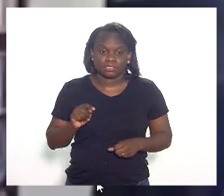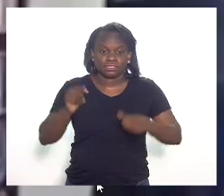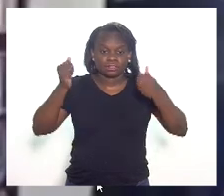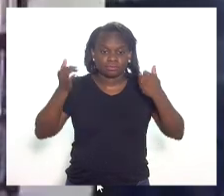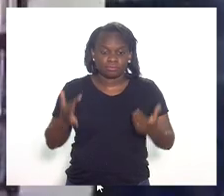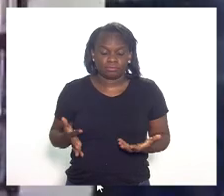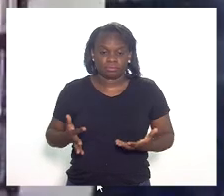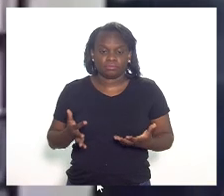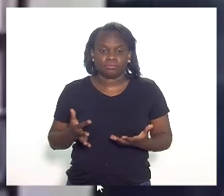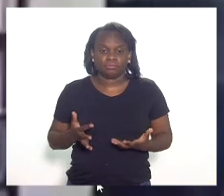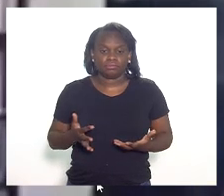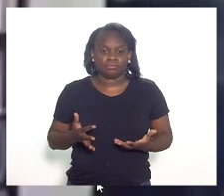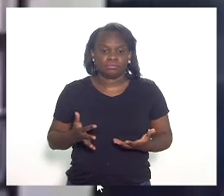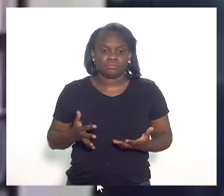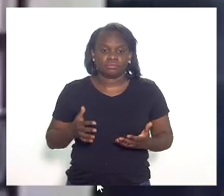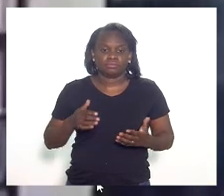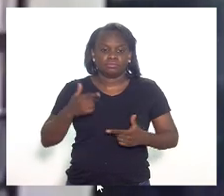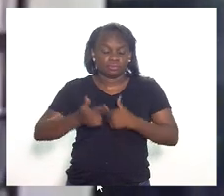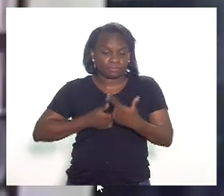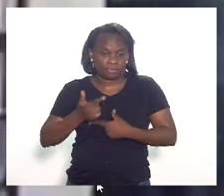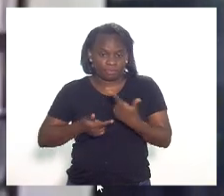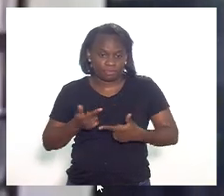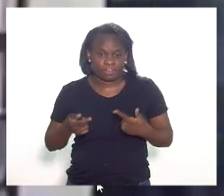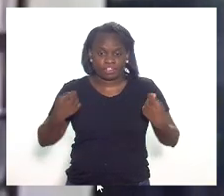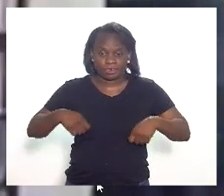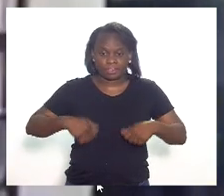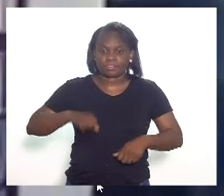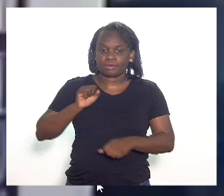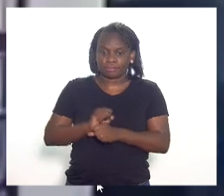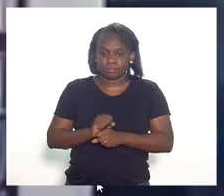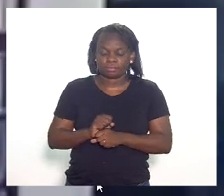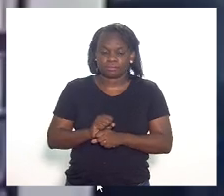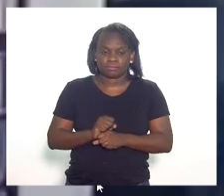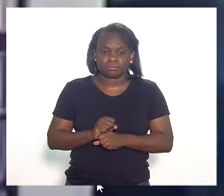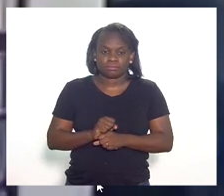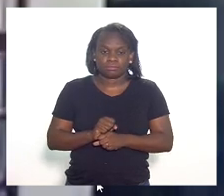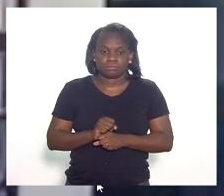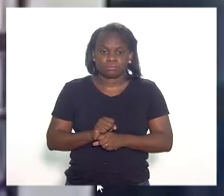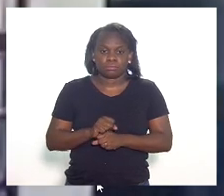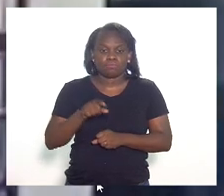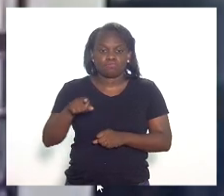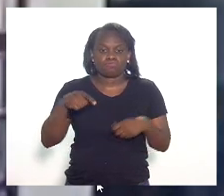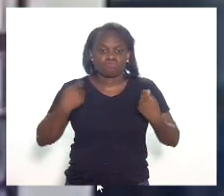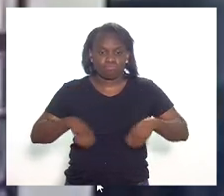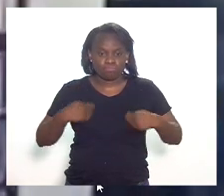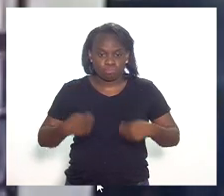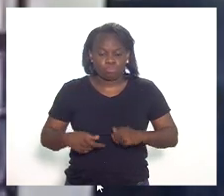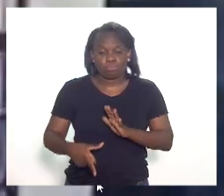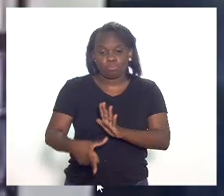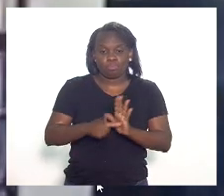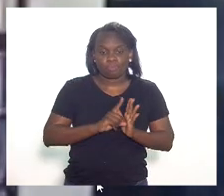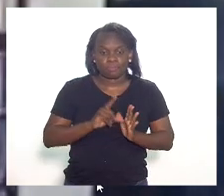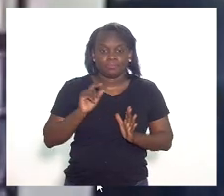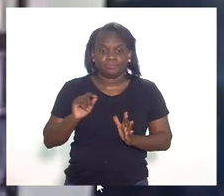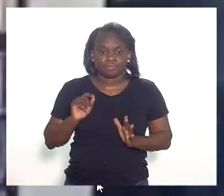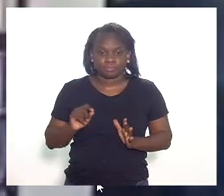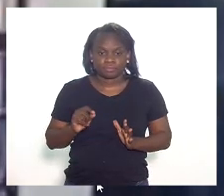determinar que atividades que atividades parar, você deve antes